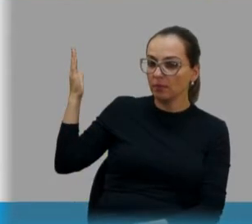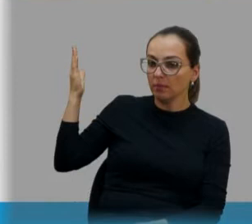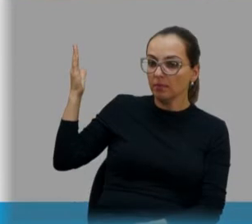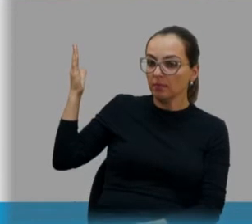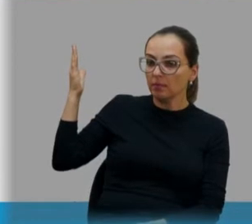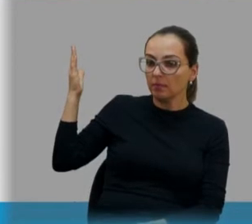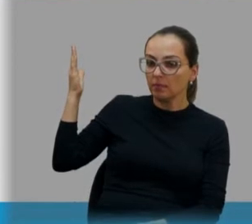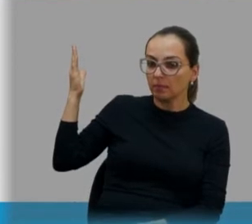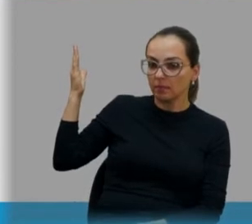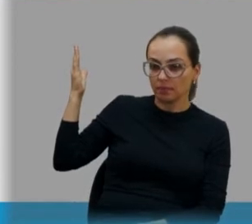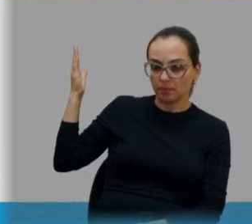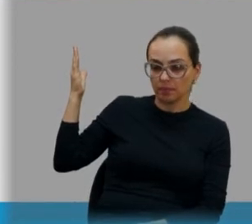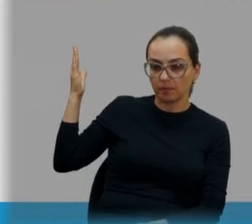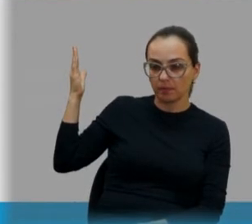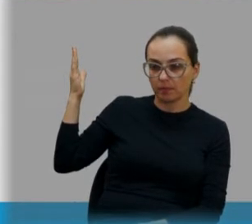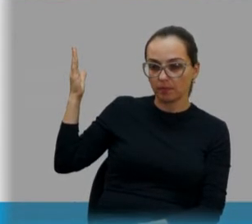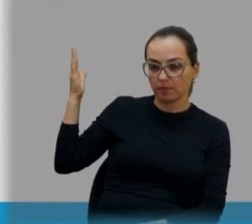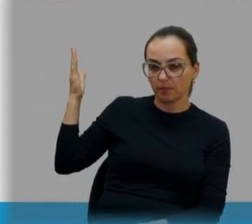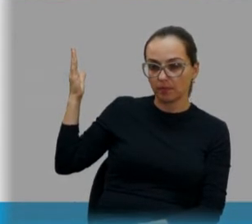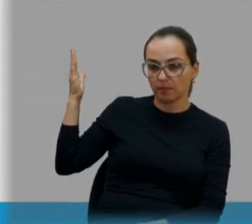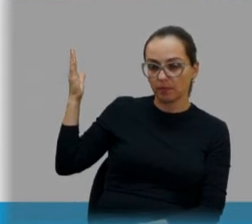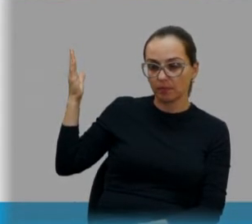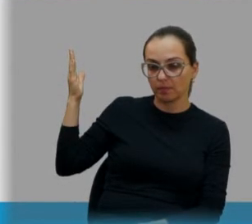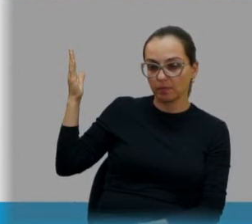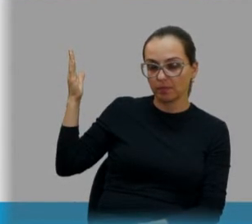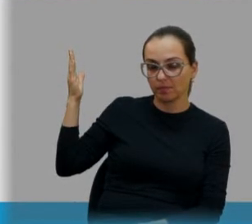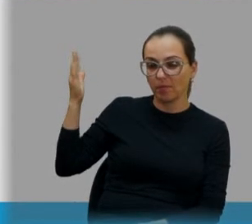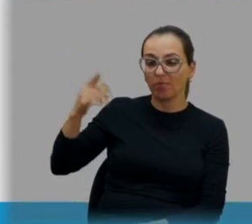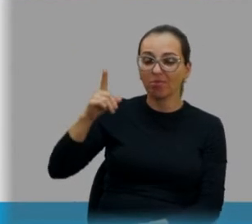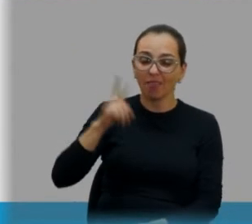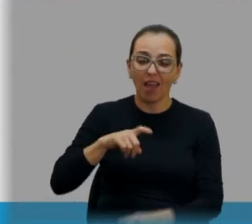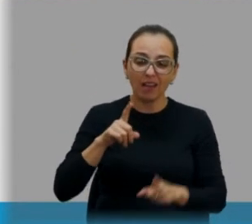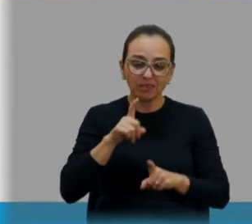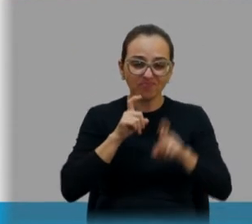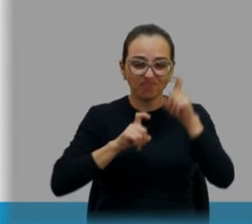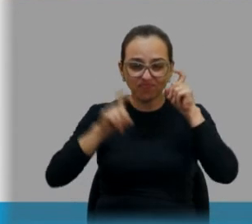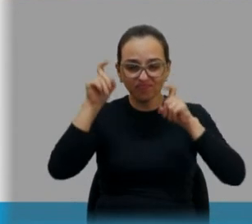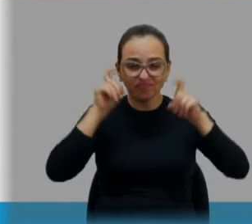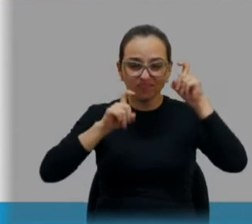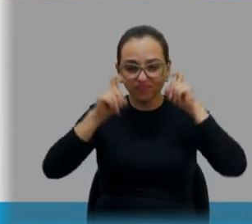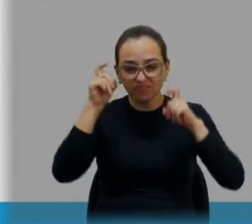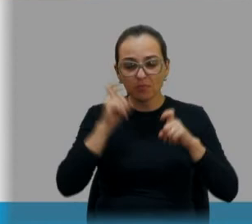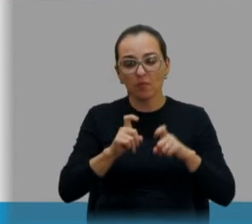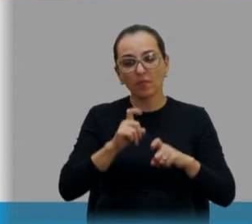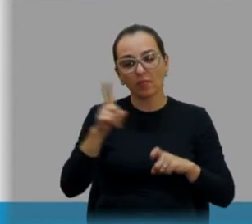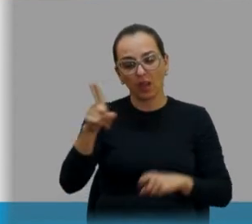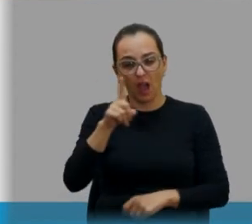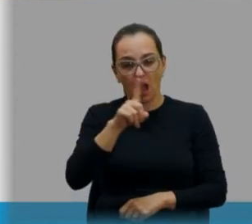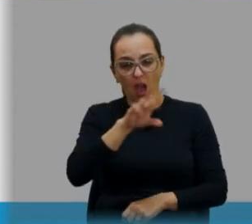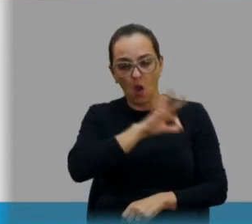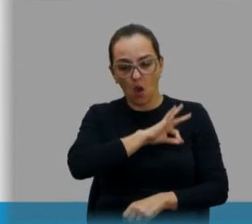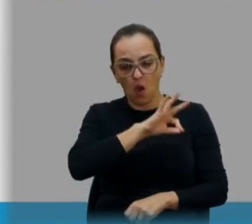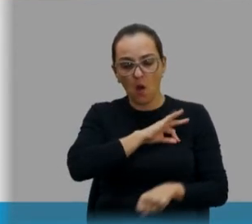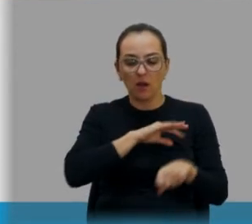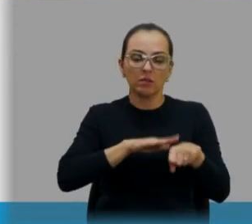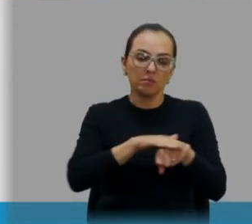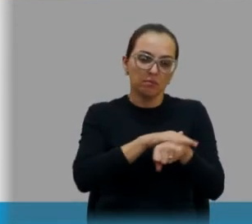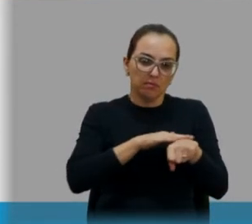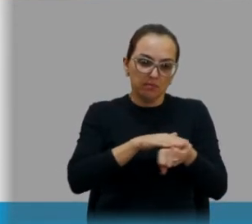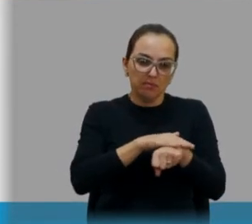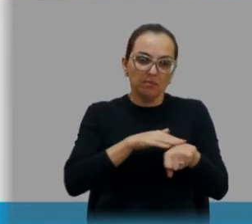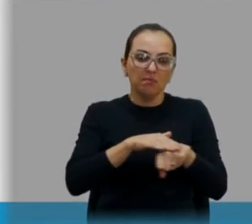preocupação muito grande que nos traz. Conversei com o guarda, ainda proibiram